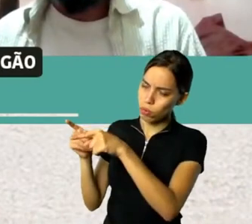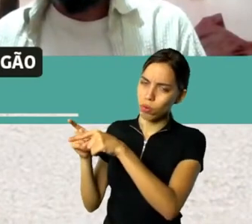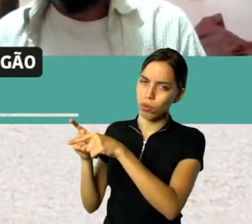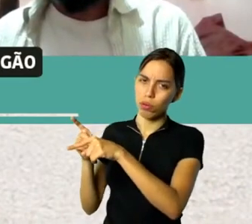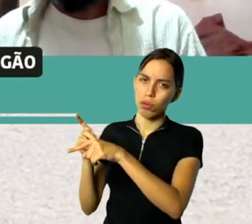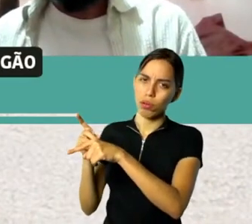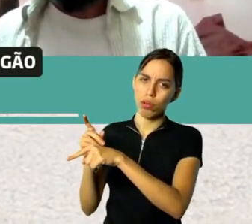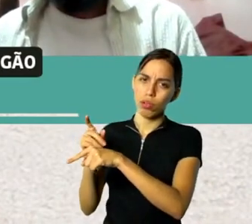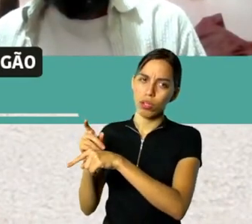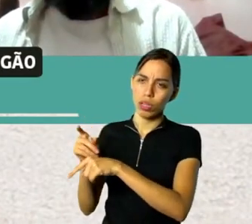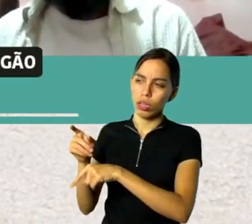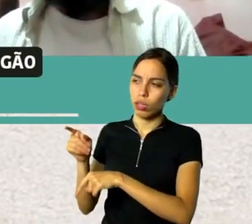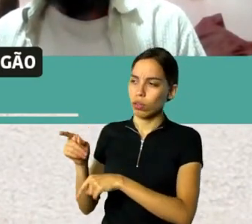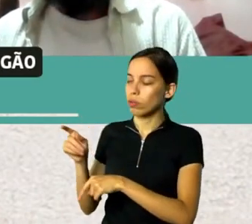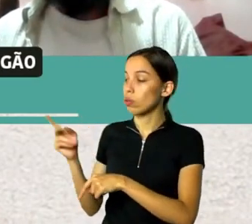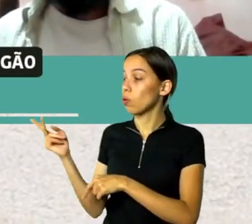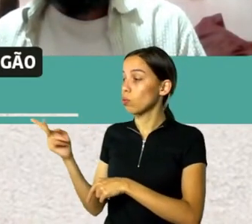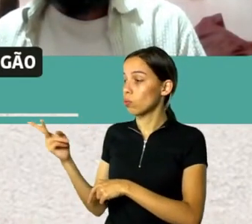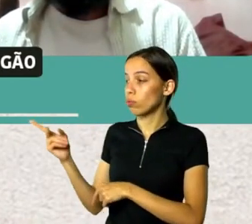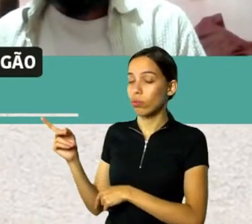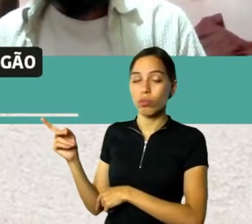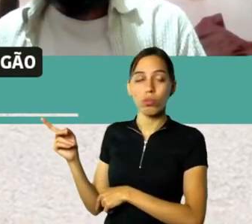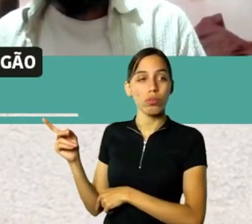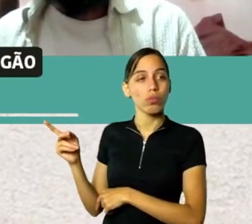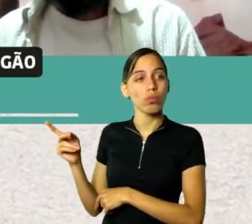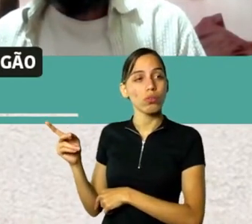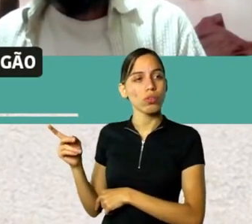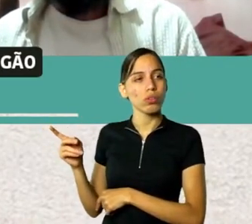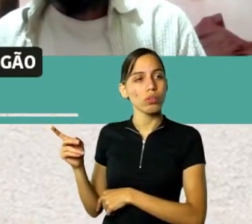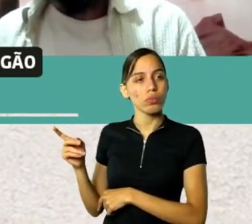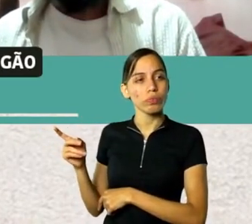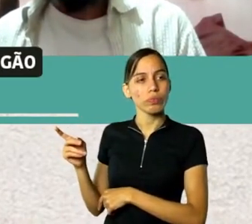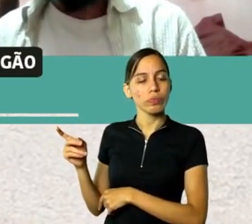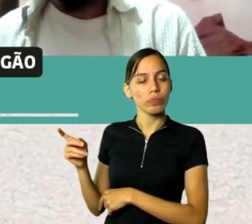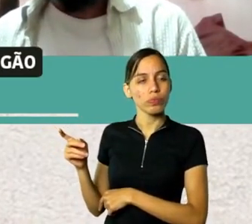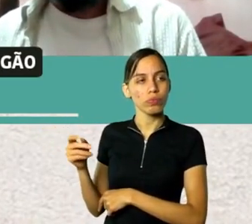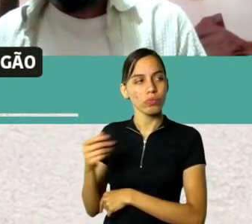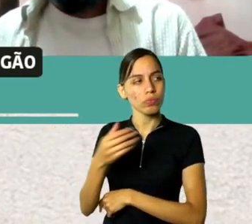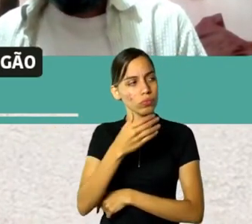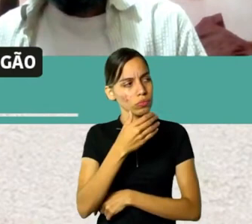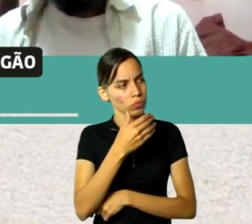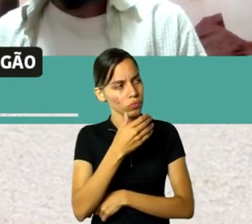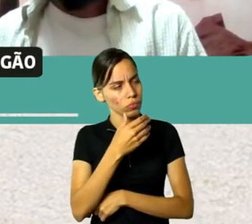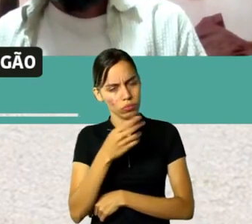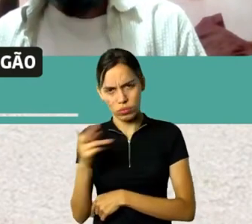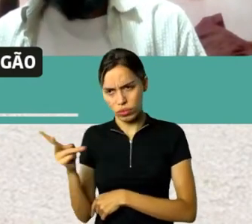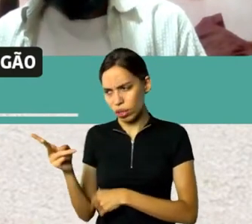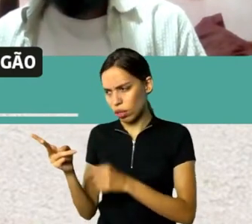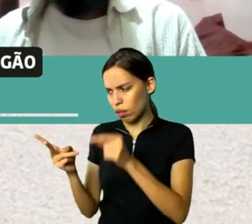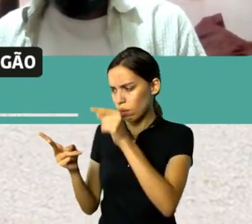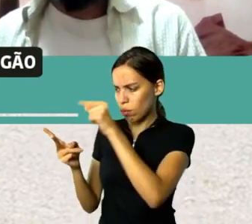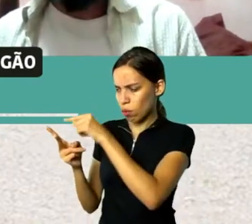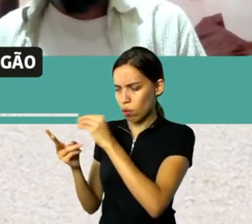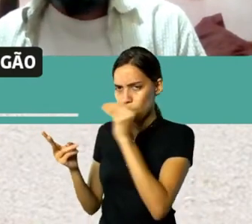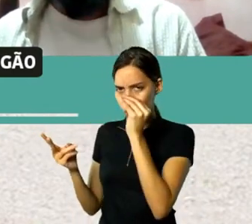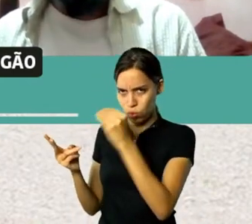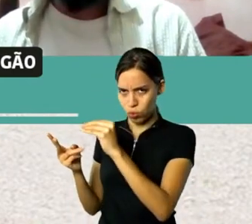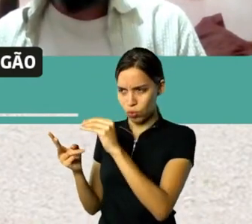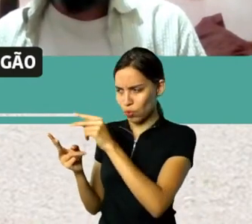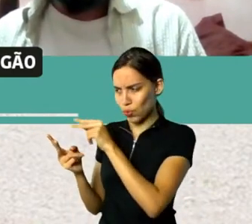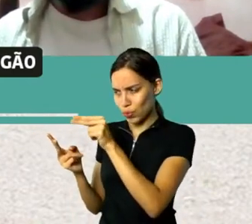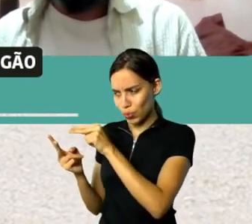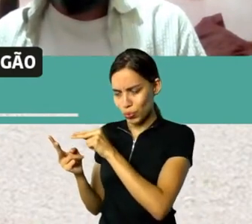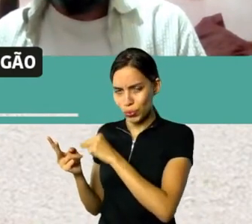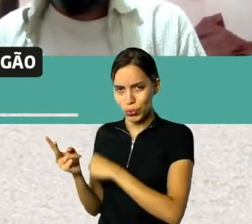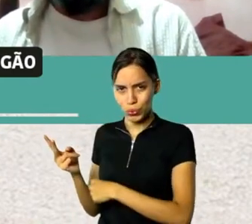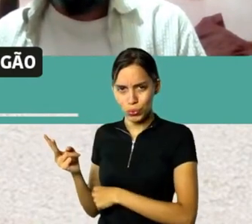lista, não colocou o Portinari na lista dos artistas. Ele colocou o Portinari, colocou